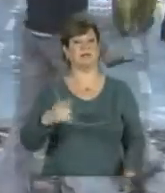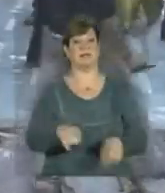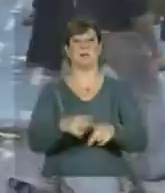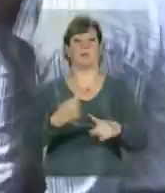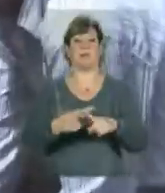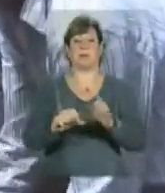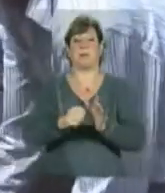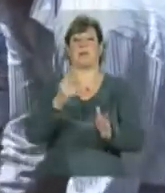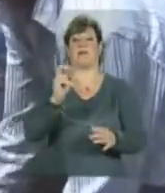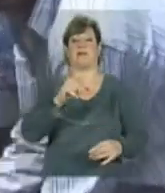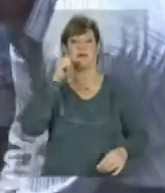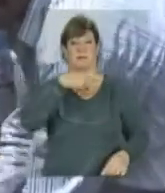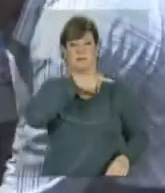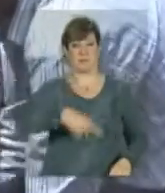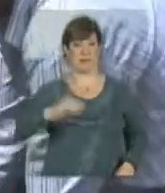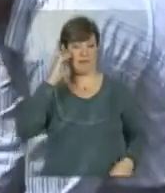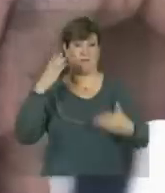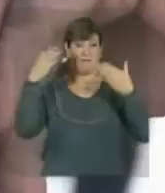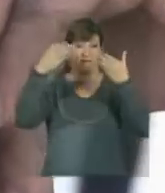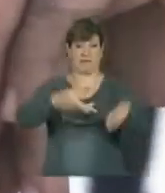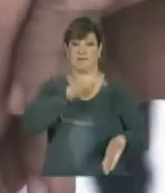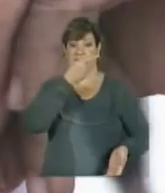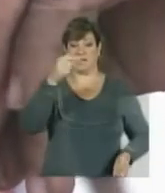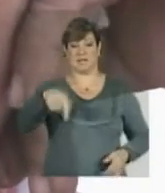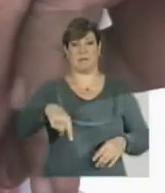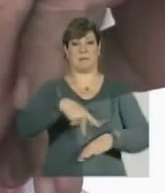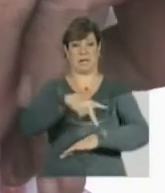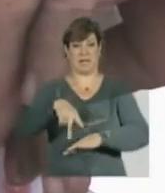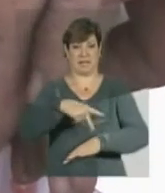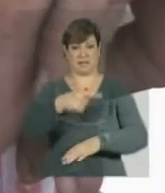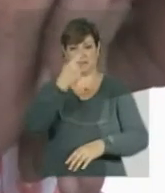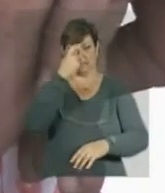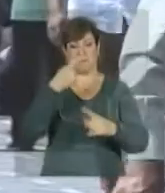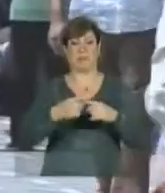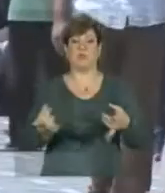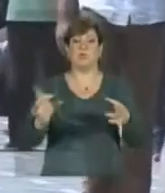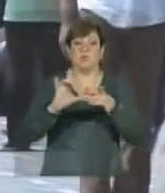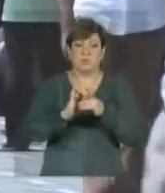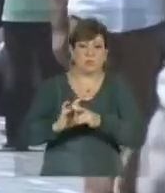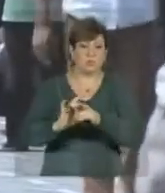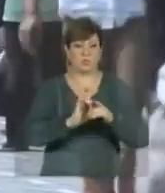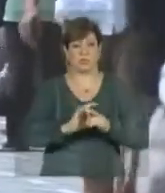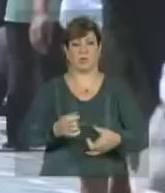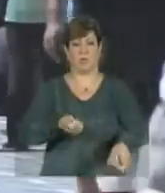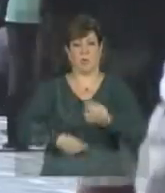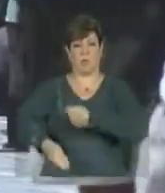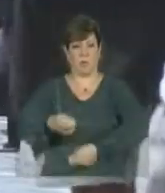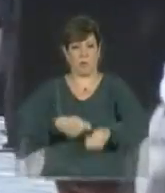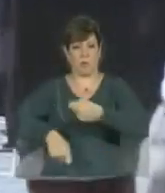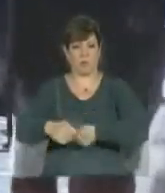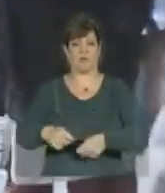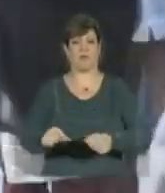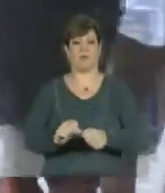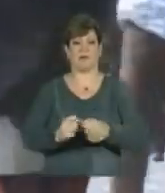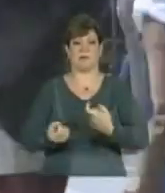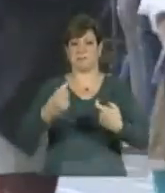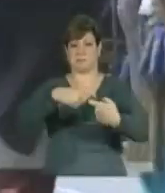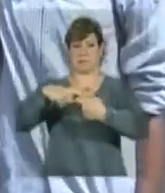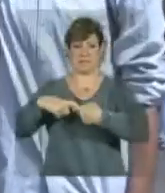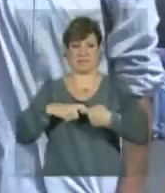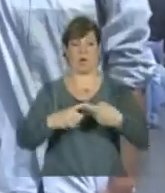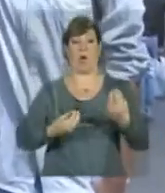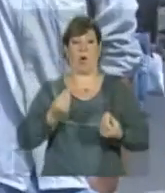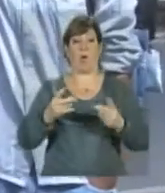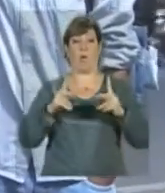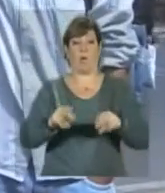oficial da presidenta Dilma Rousseff ao país. Uma oportunidade de estreitar os laços, ampliar o comércio e firmar parcerias, como a que